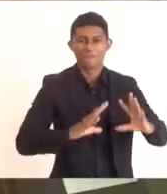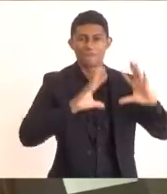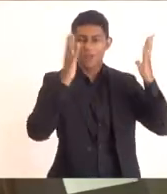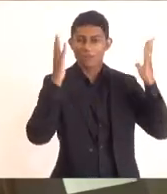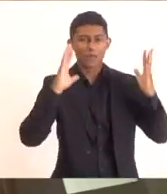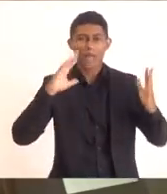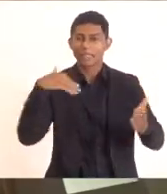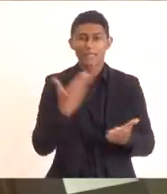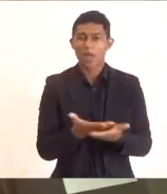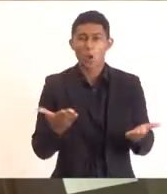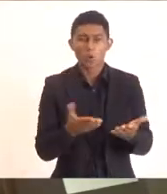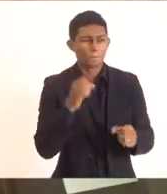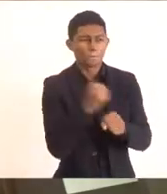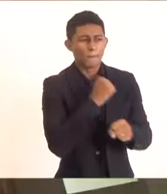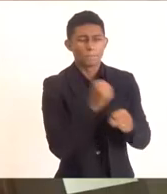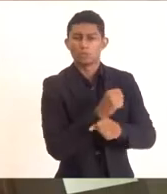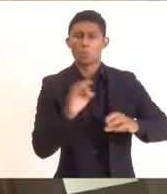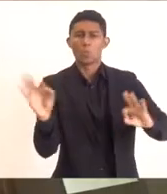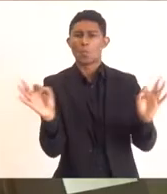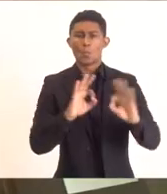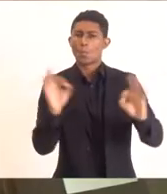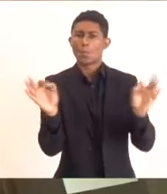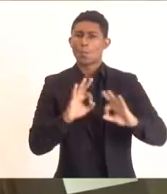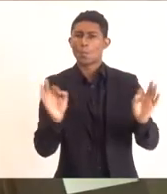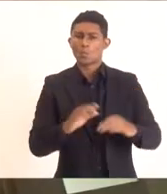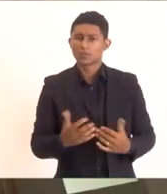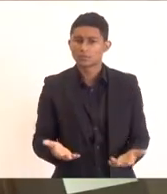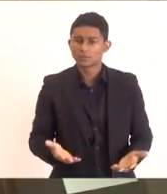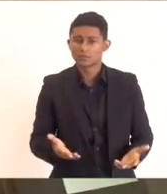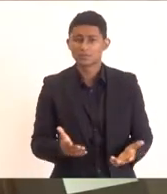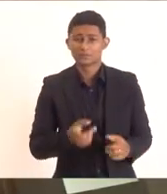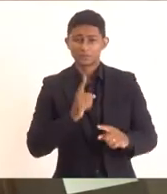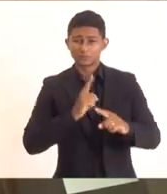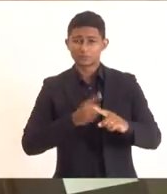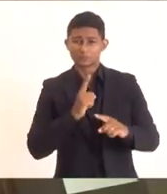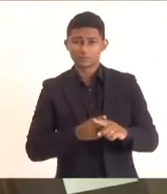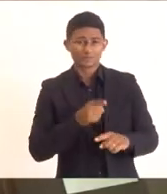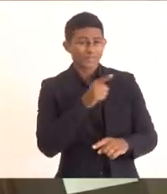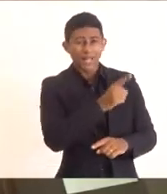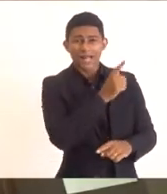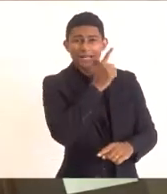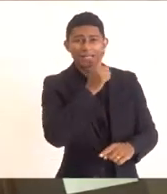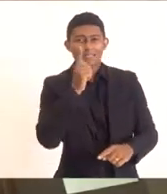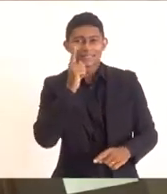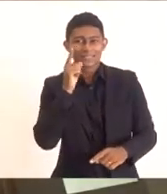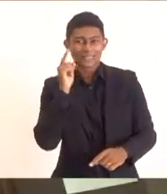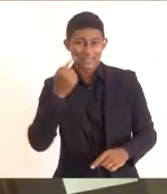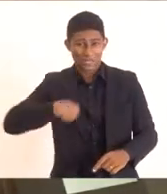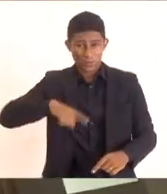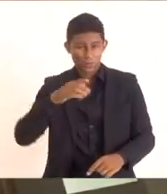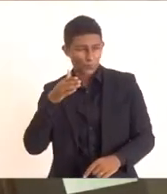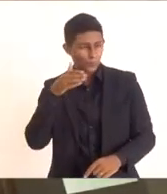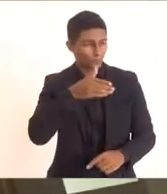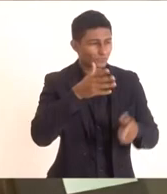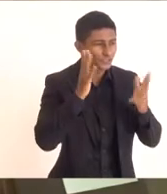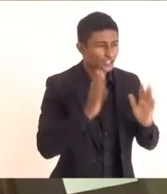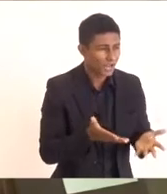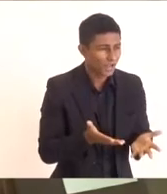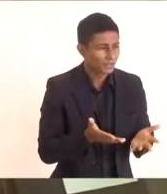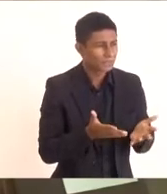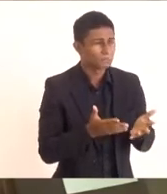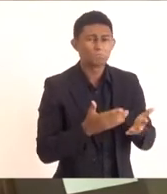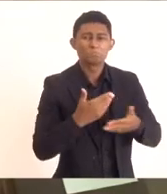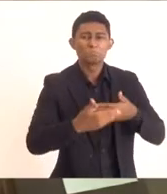saiu. Quem ganhou foi quem vendeu lá o lanche. Que foi o... É